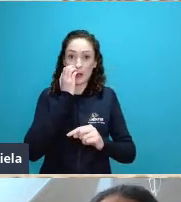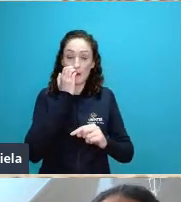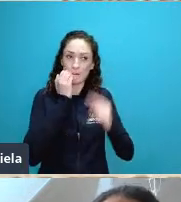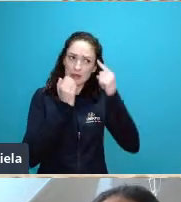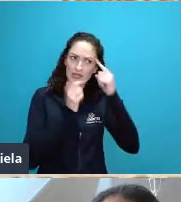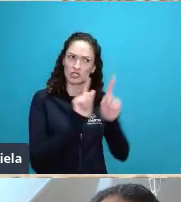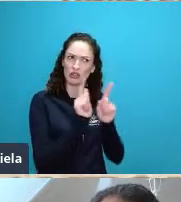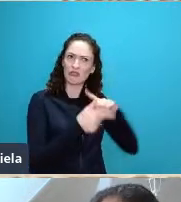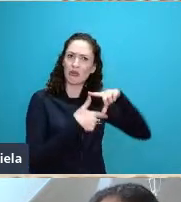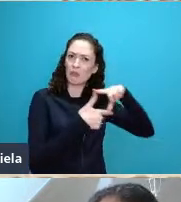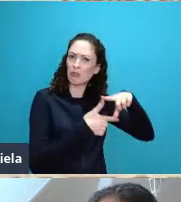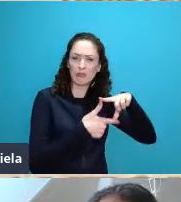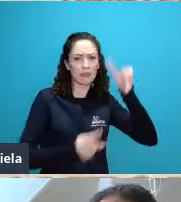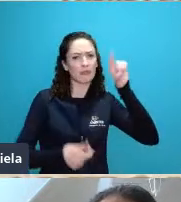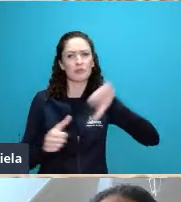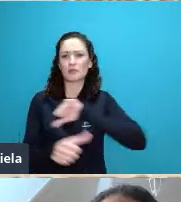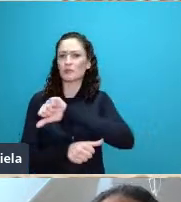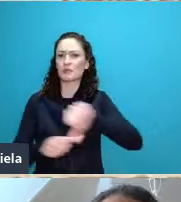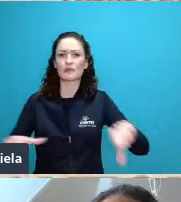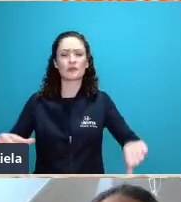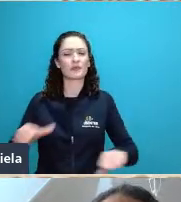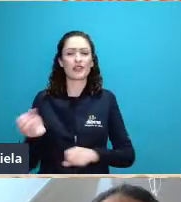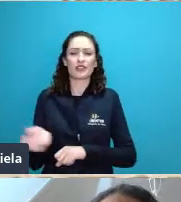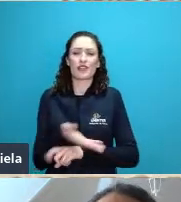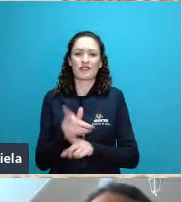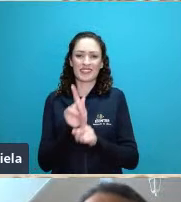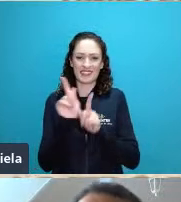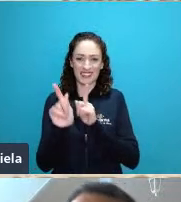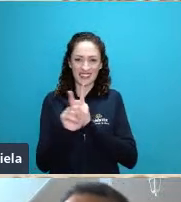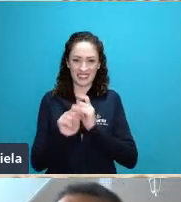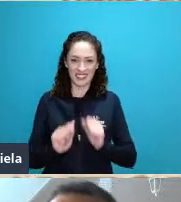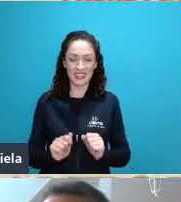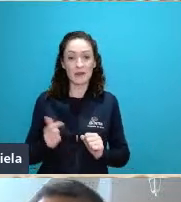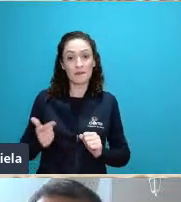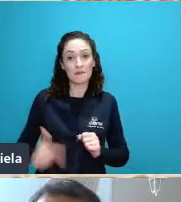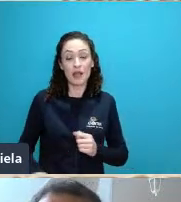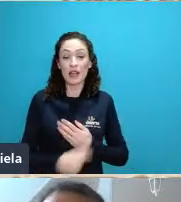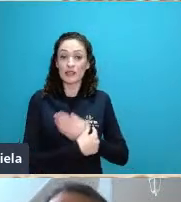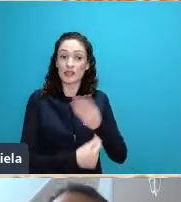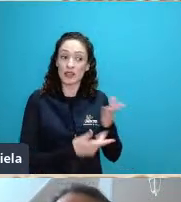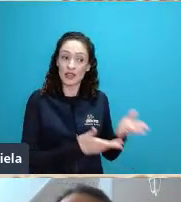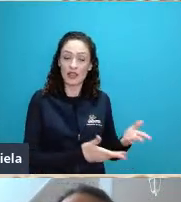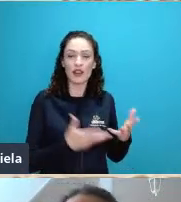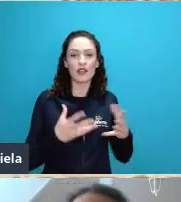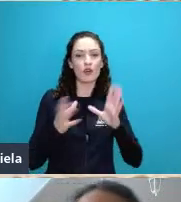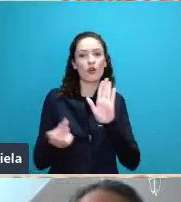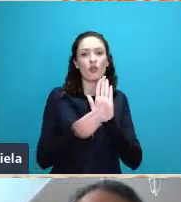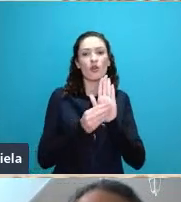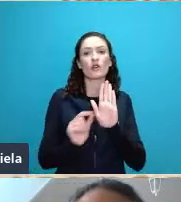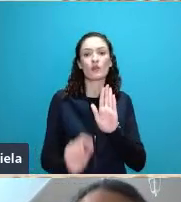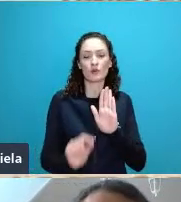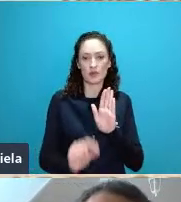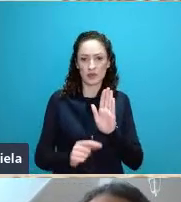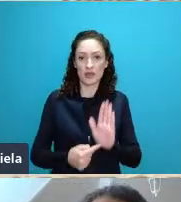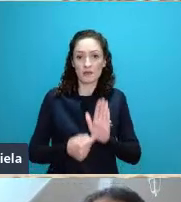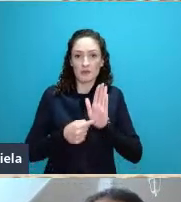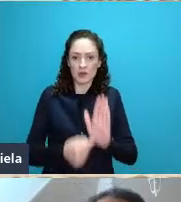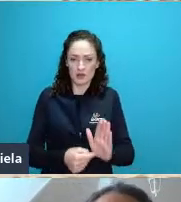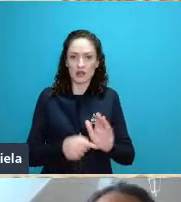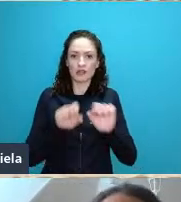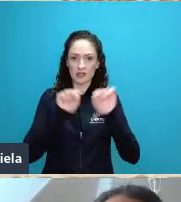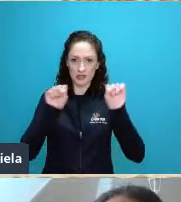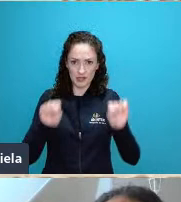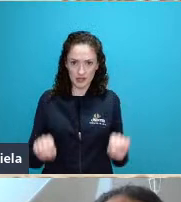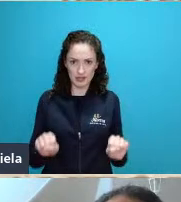meta básica apresentada por ele seria a abordagem sistêmica então que abordagem sistêmica